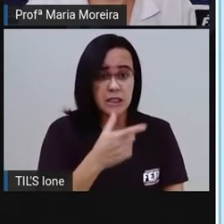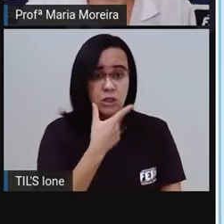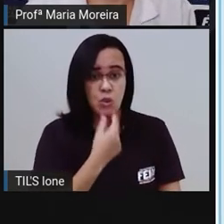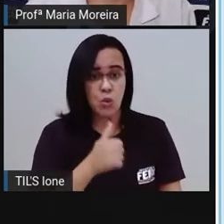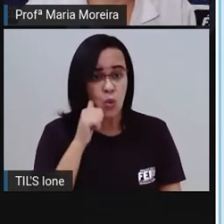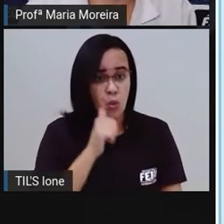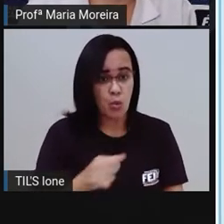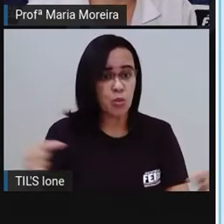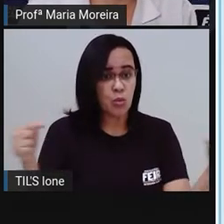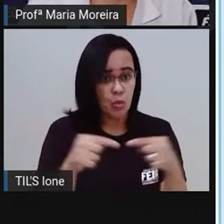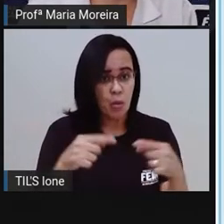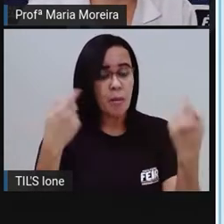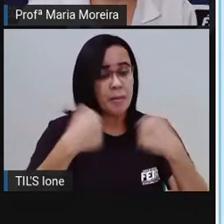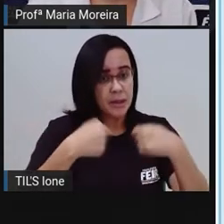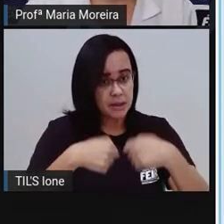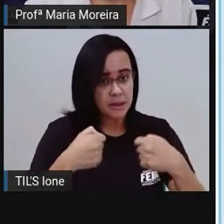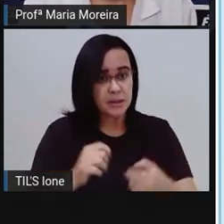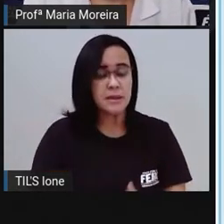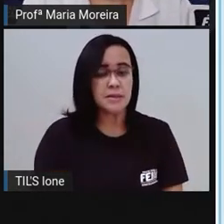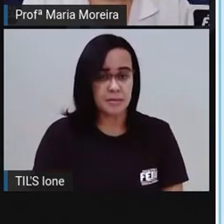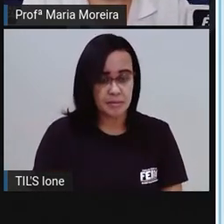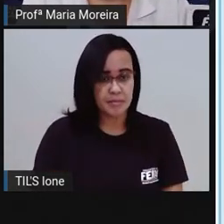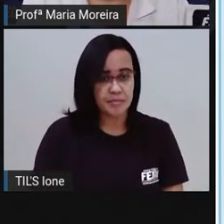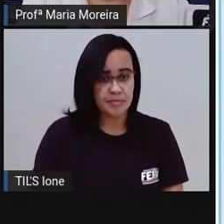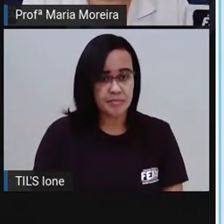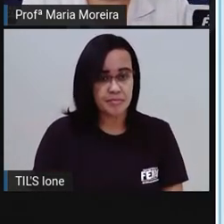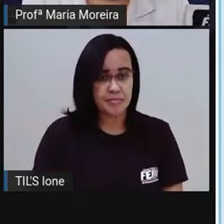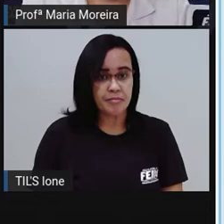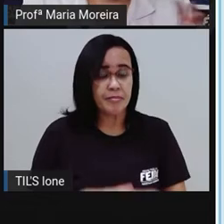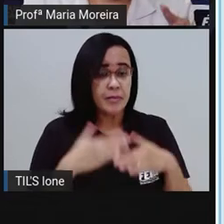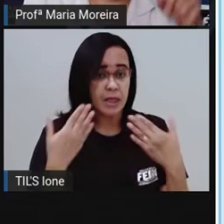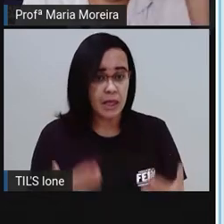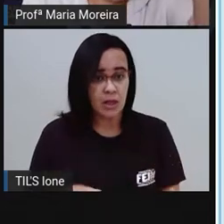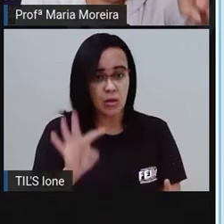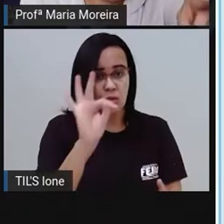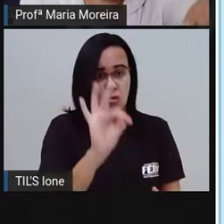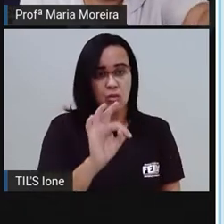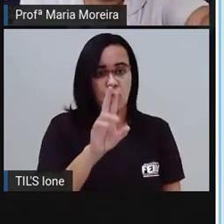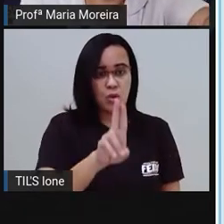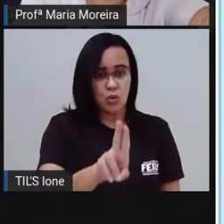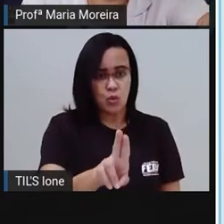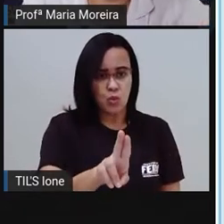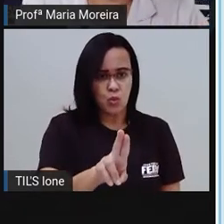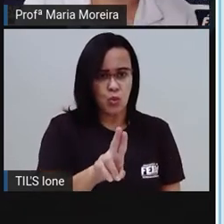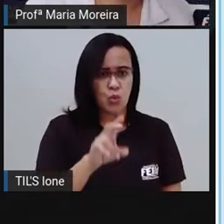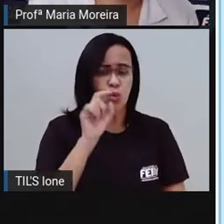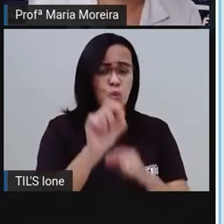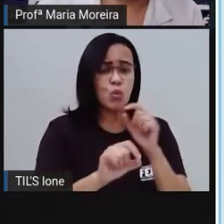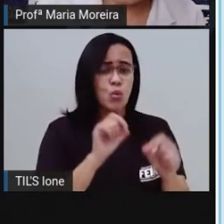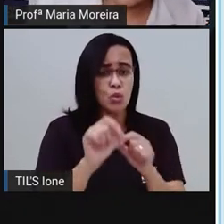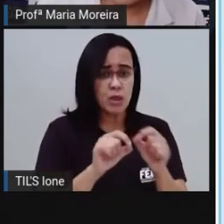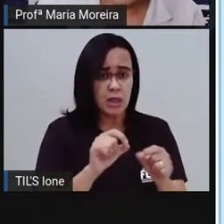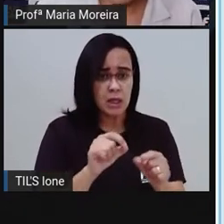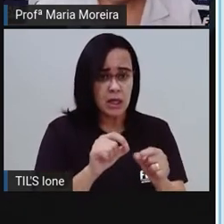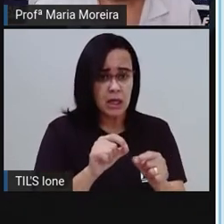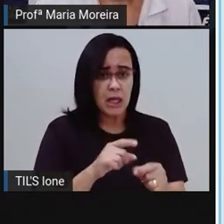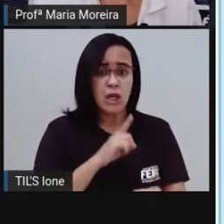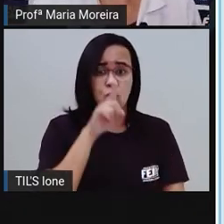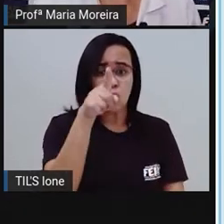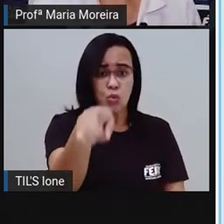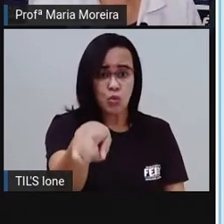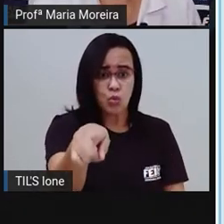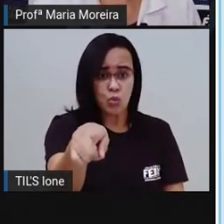Bom, tu, né? A expressão, né? Aí tem aí o Ramininho, tu, mostrando que é o quê? A segunda pessoa.